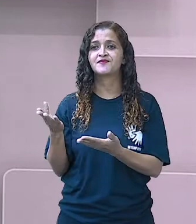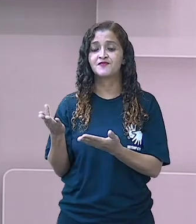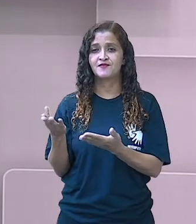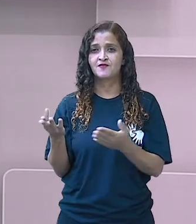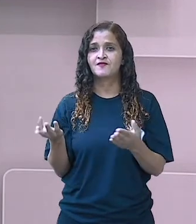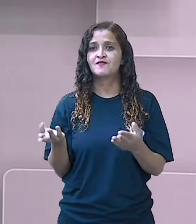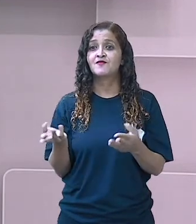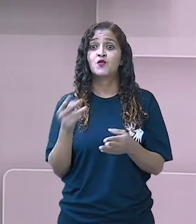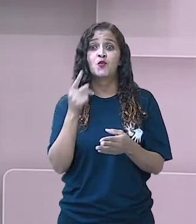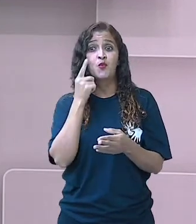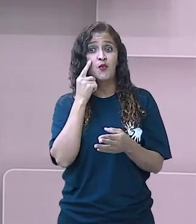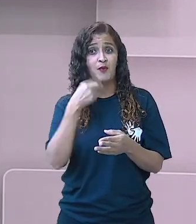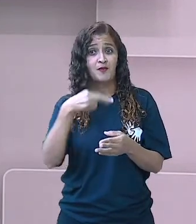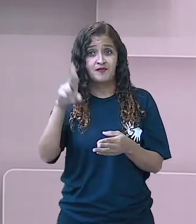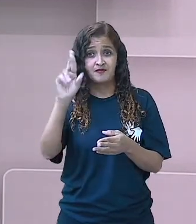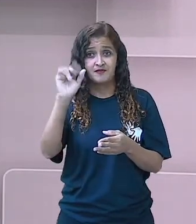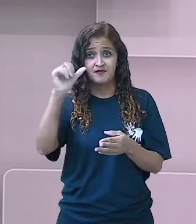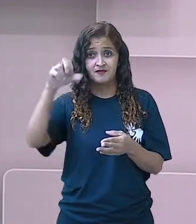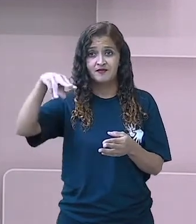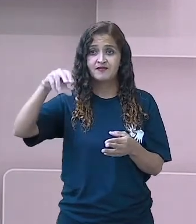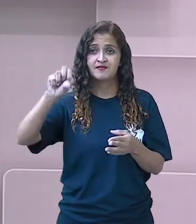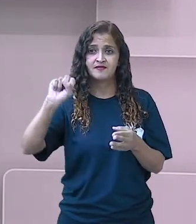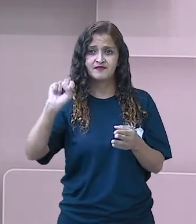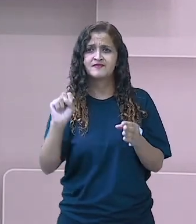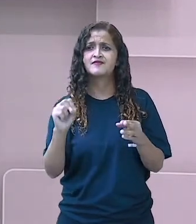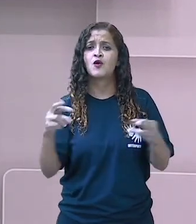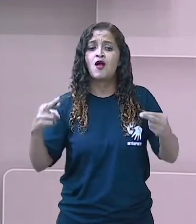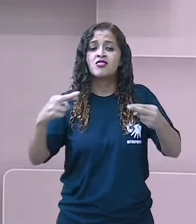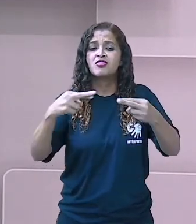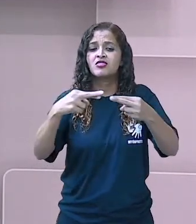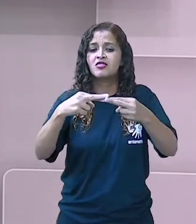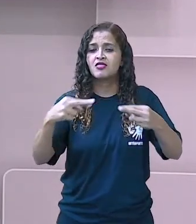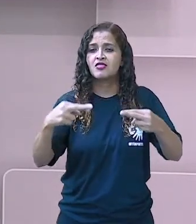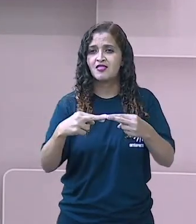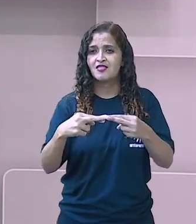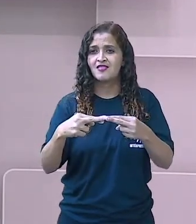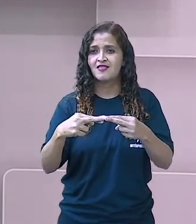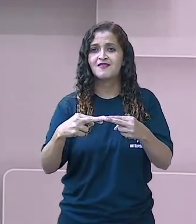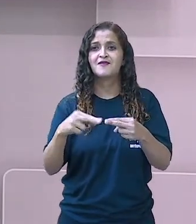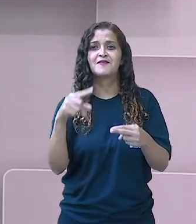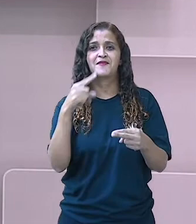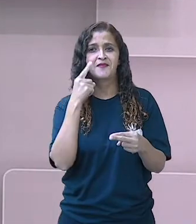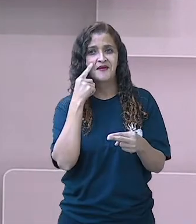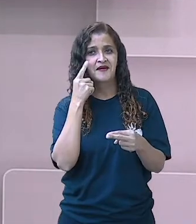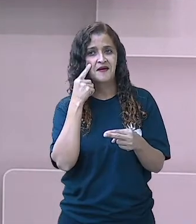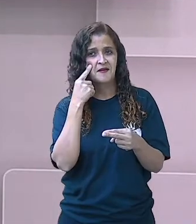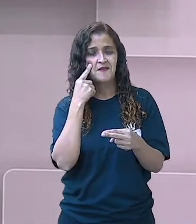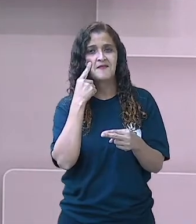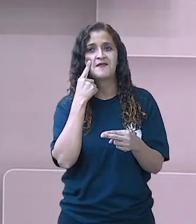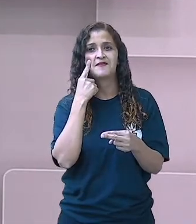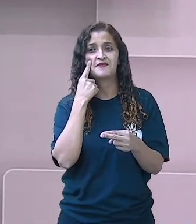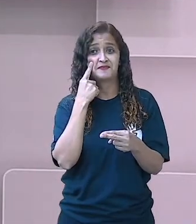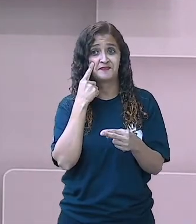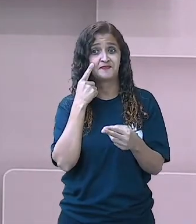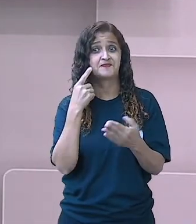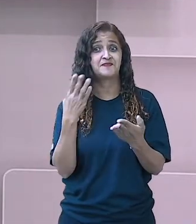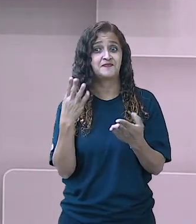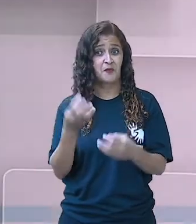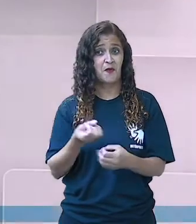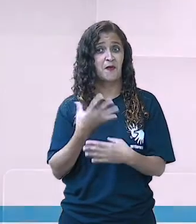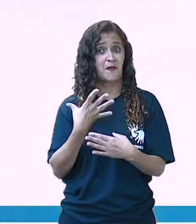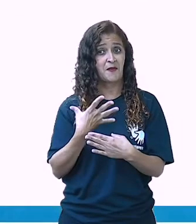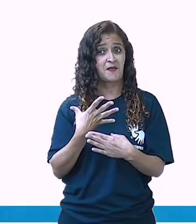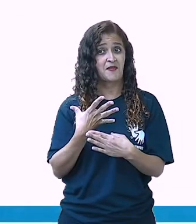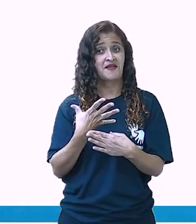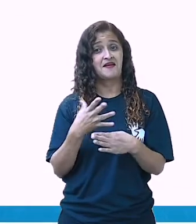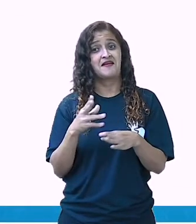Agora a gente vai falar sobre rimas. O que é rimas? Essa palavrinha que a gente viu que pode ter ou não numa poesia.